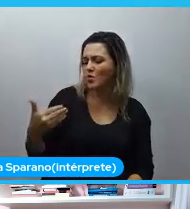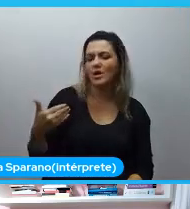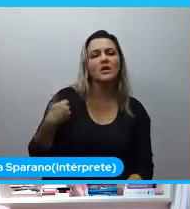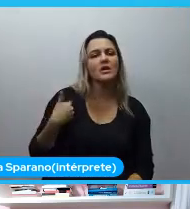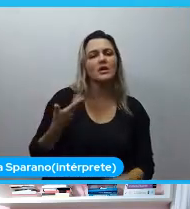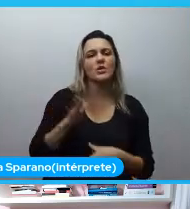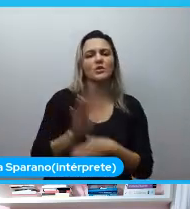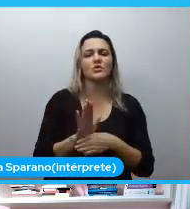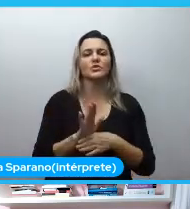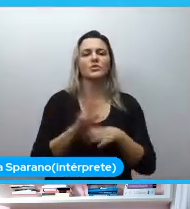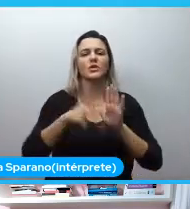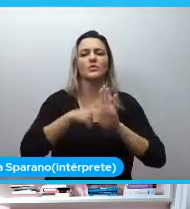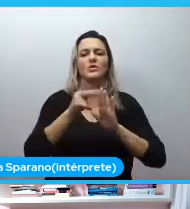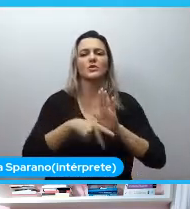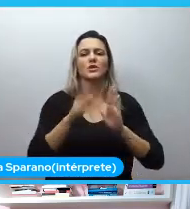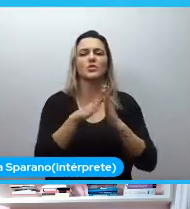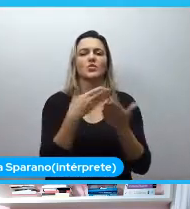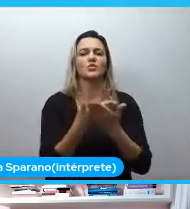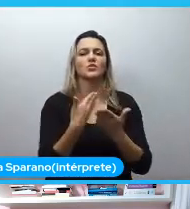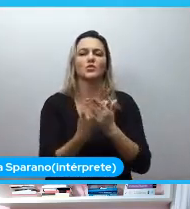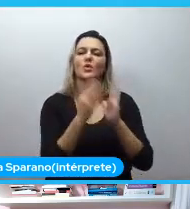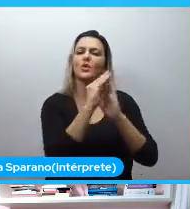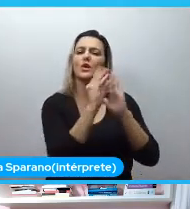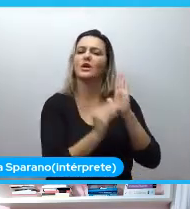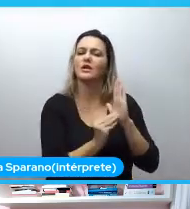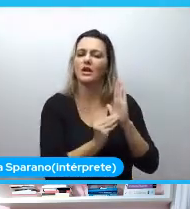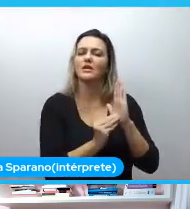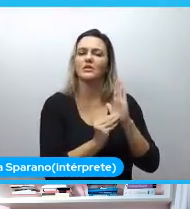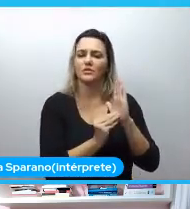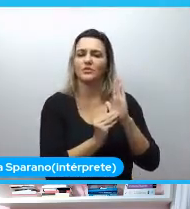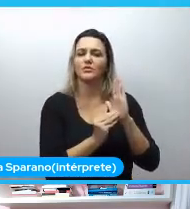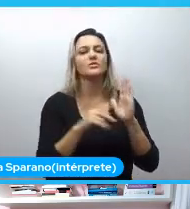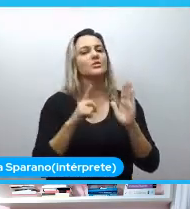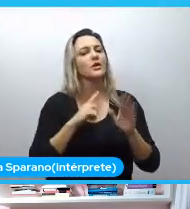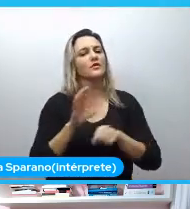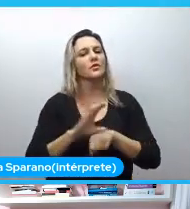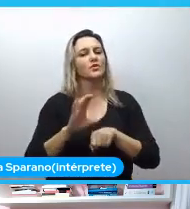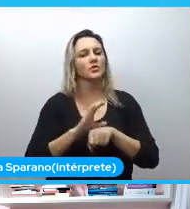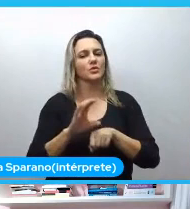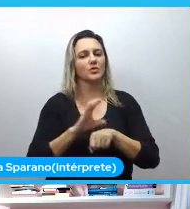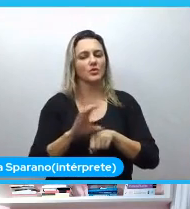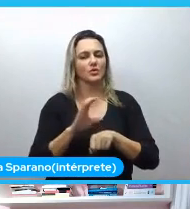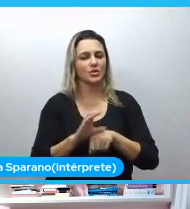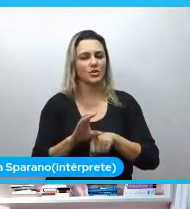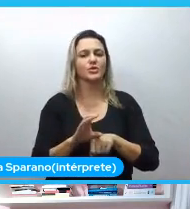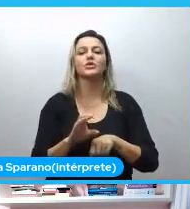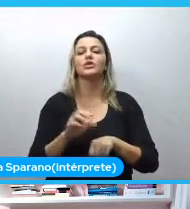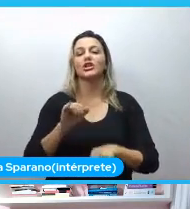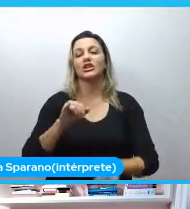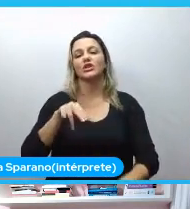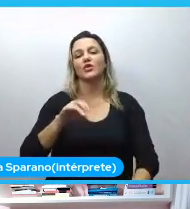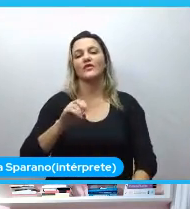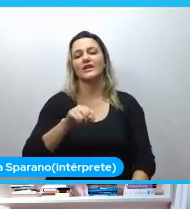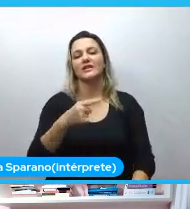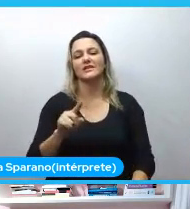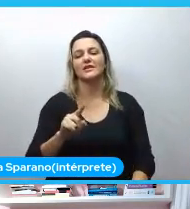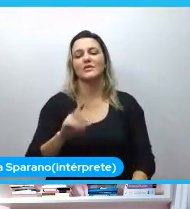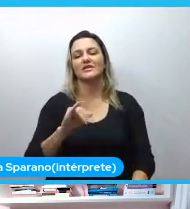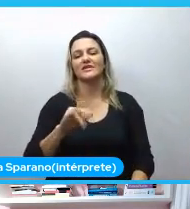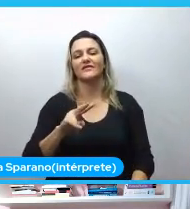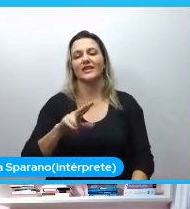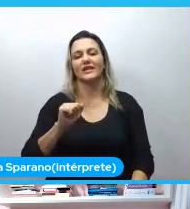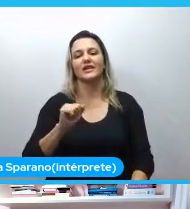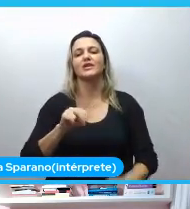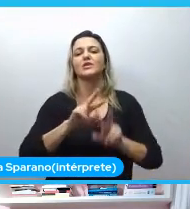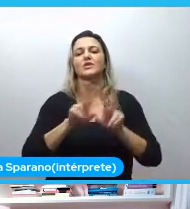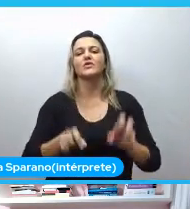num projeto da Escola de Dados. A gente estava conversando no curso lá de Python para inovação cívica sobre o Serenata. Que aí, eu